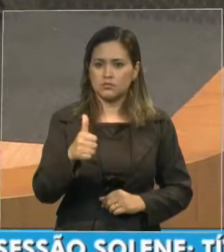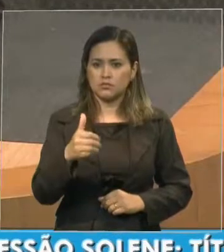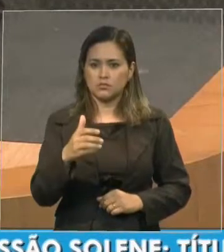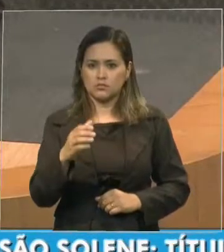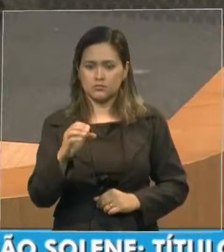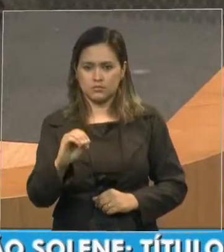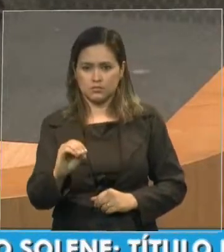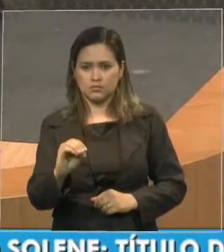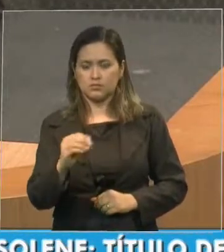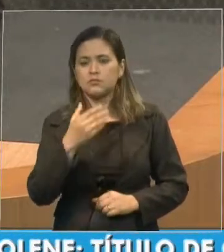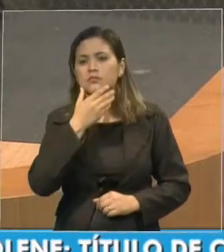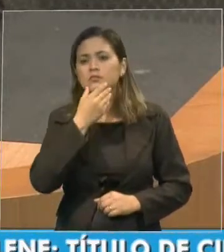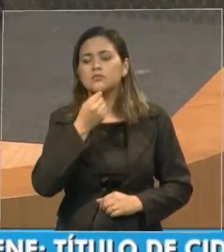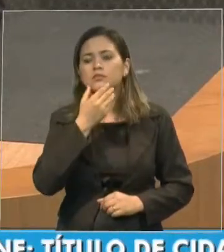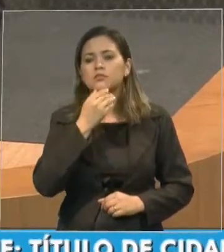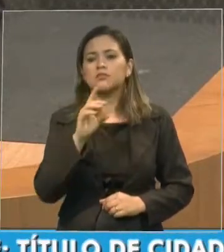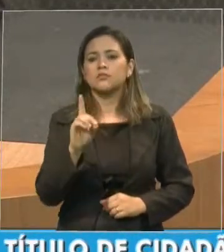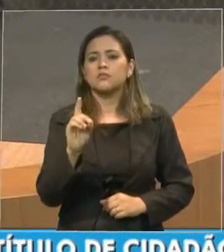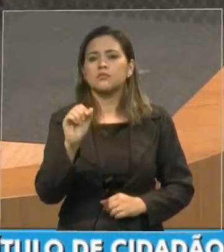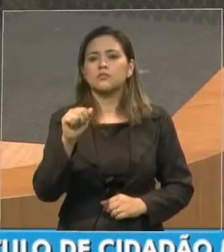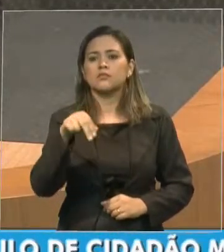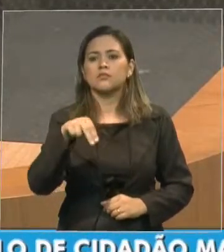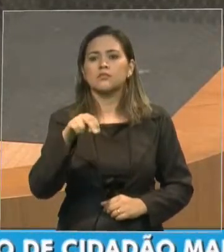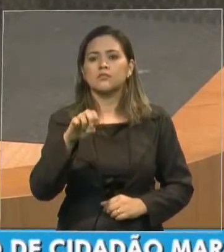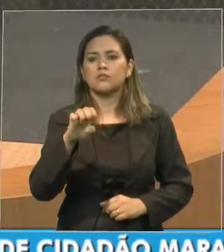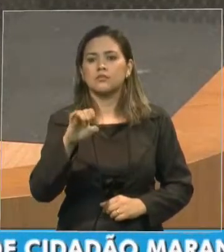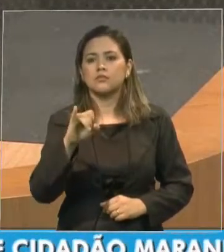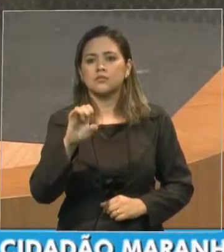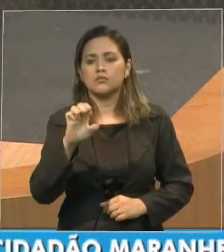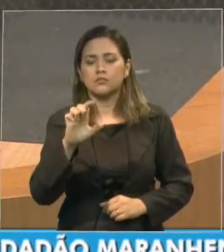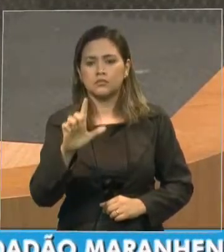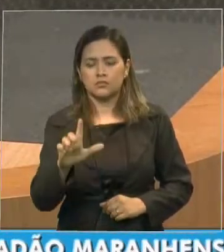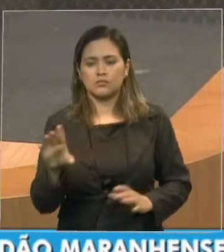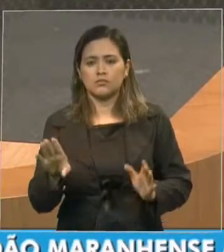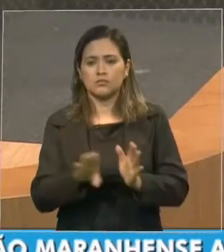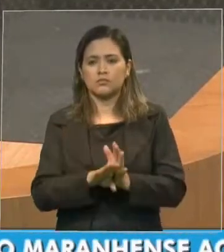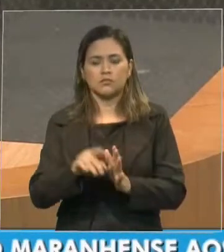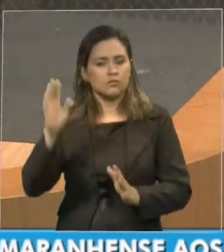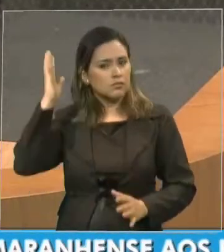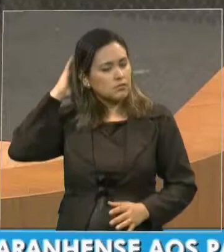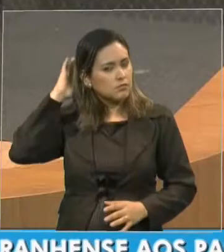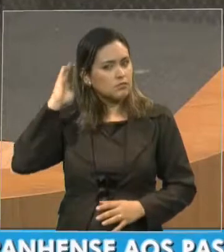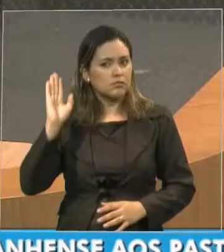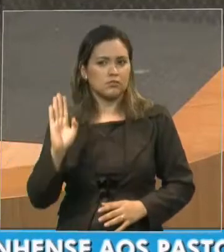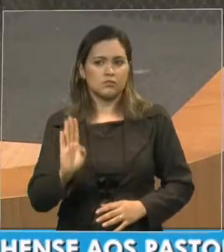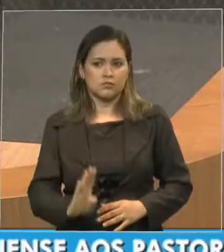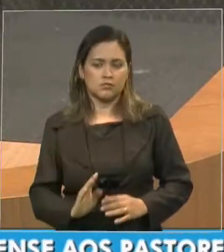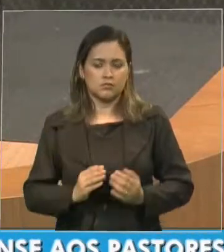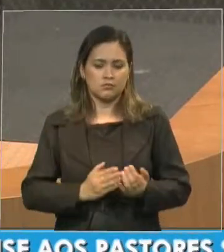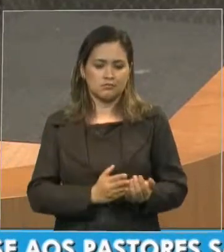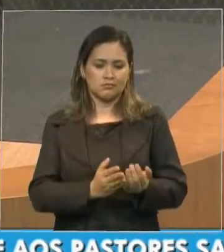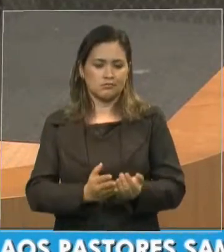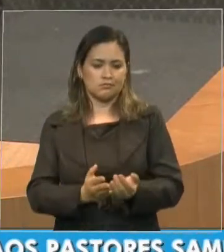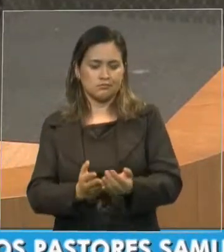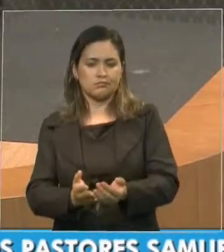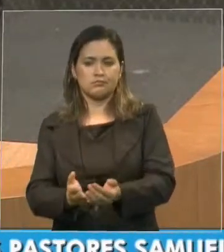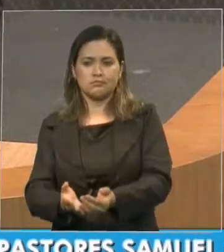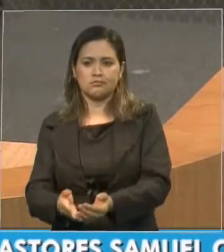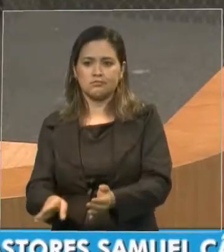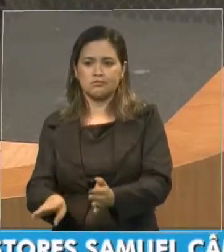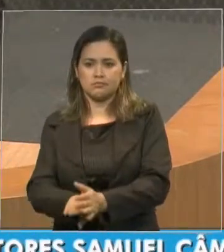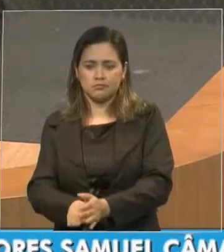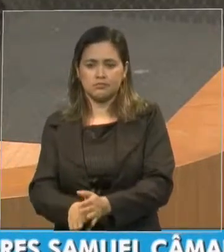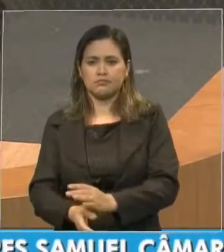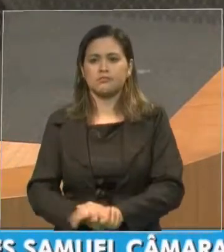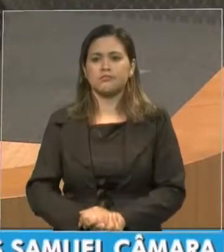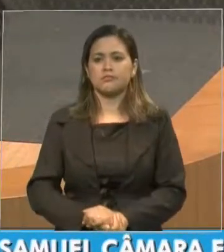no porto de Belém. Começaram a semear a semente do Evangelho, que depois se